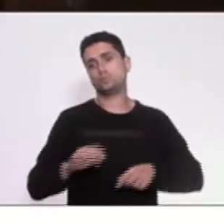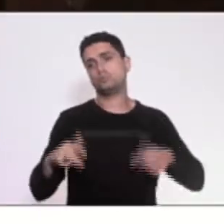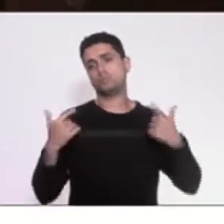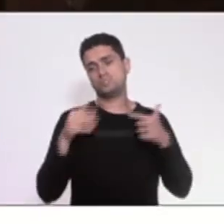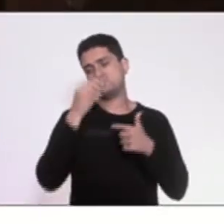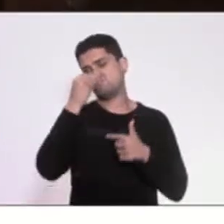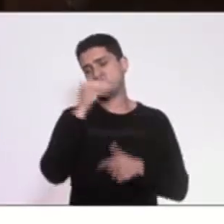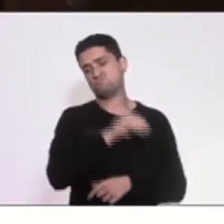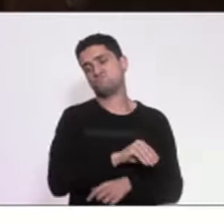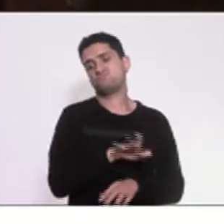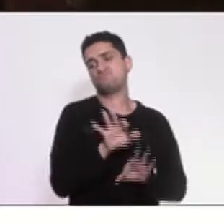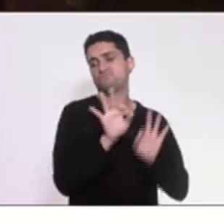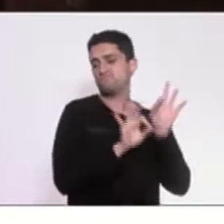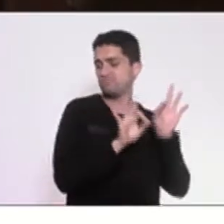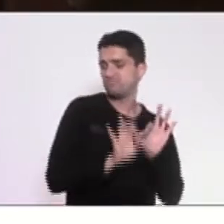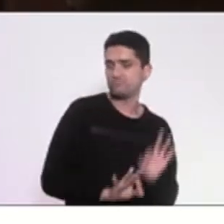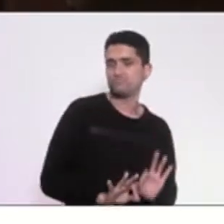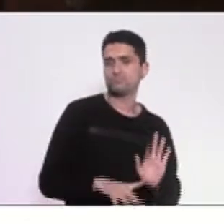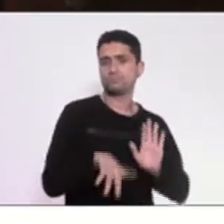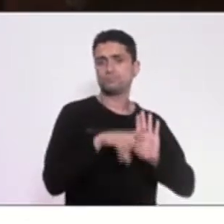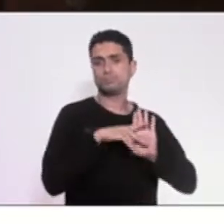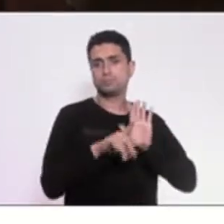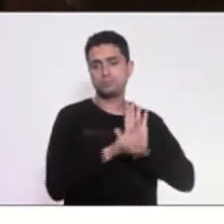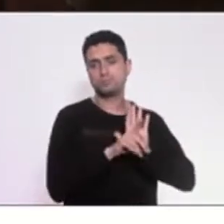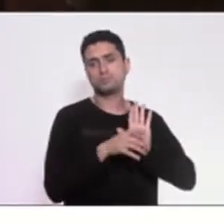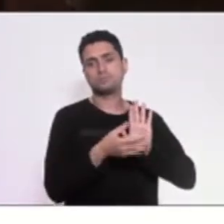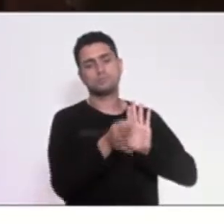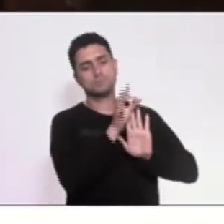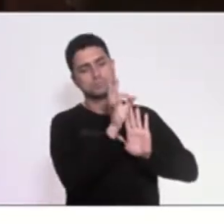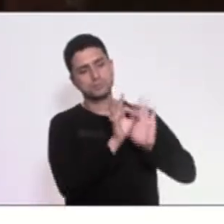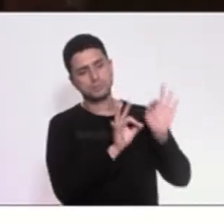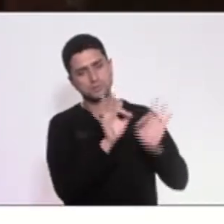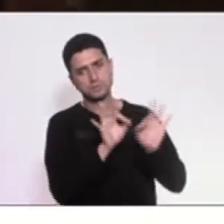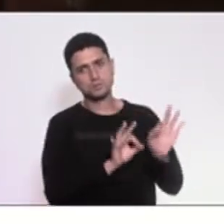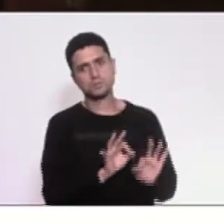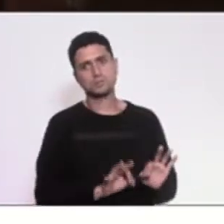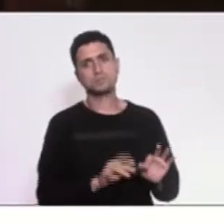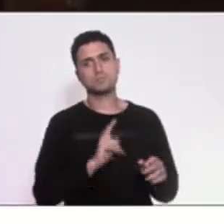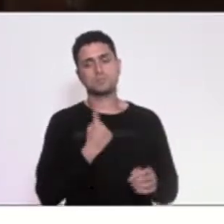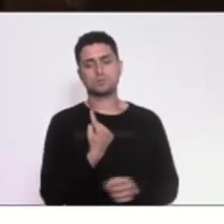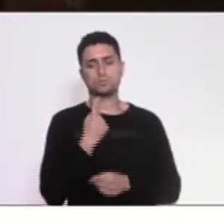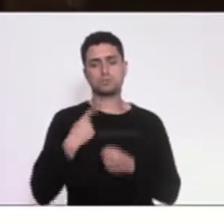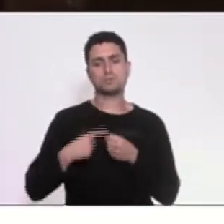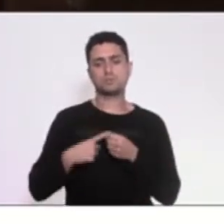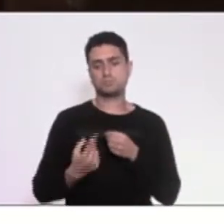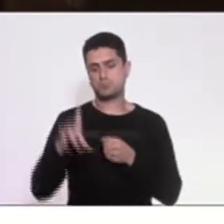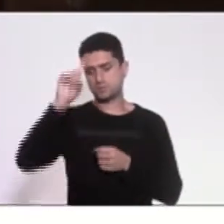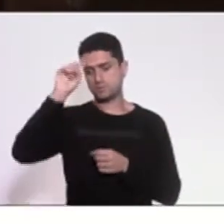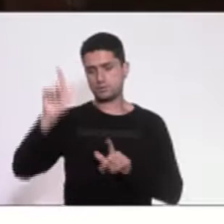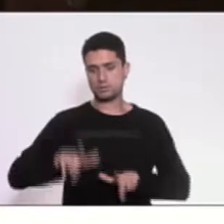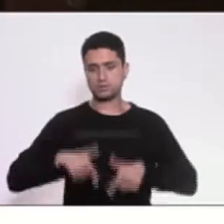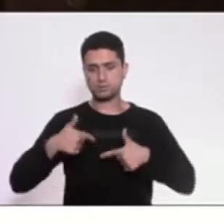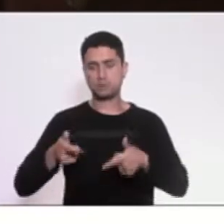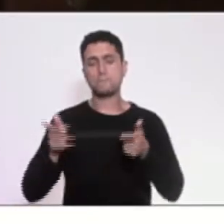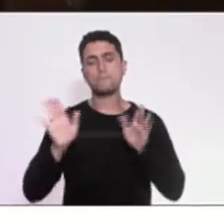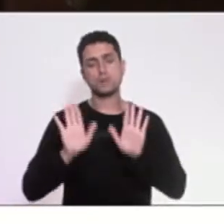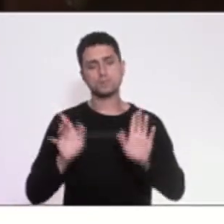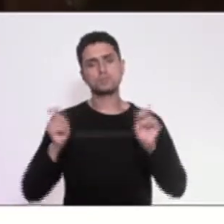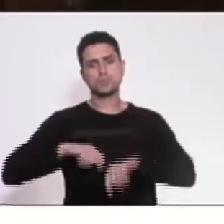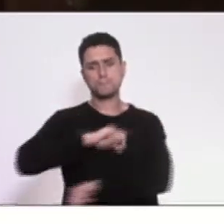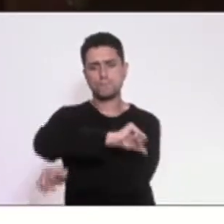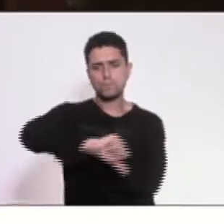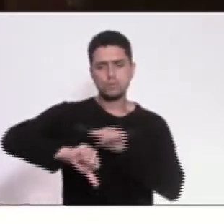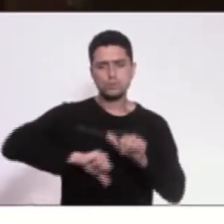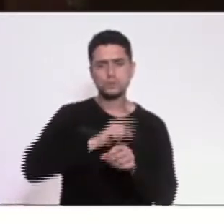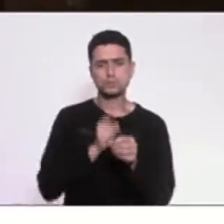que, embora sejam parte ou de iniciativa de um município, podem repercutir, podem reverberar sobre municípios